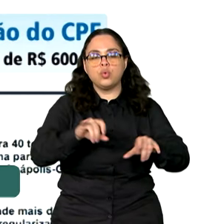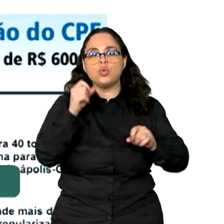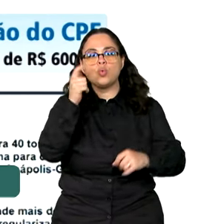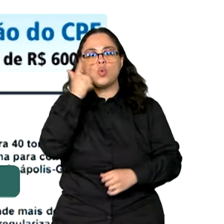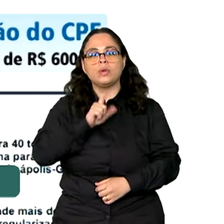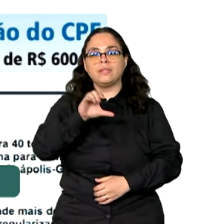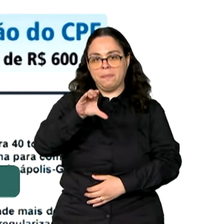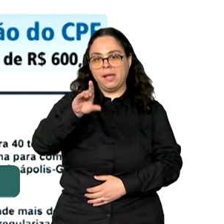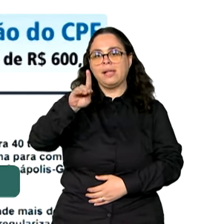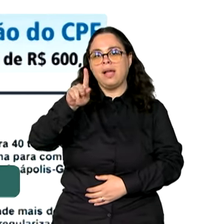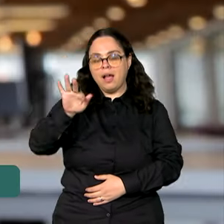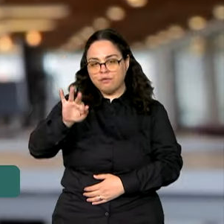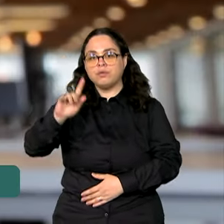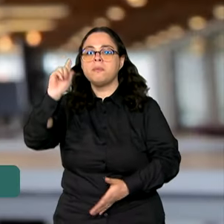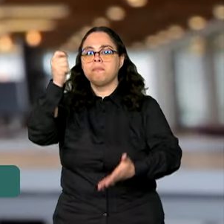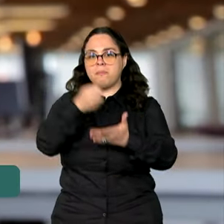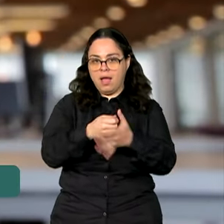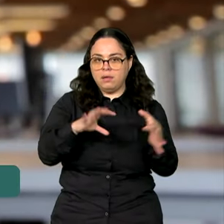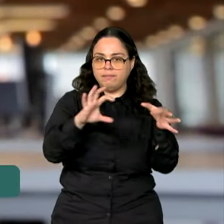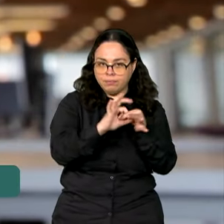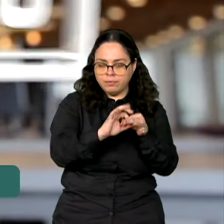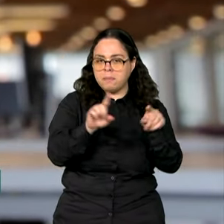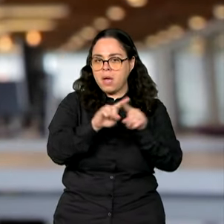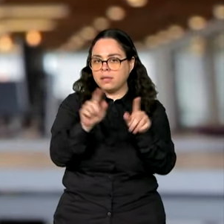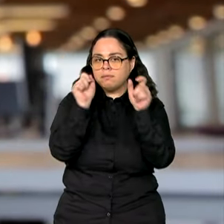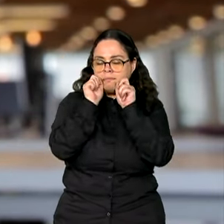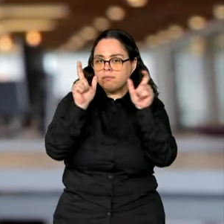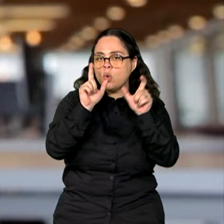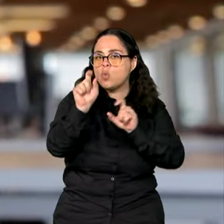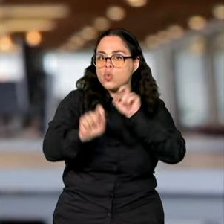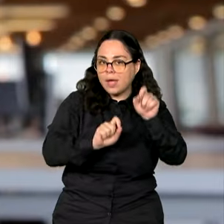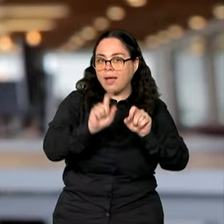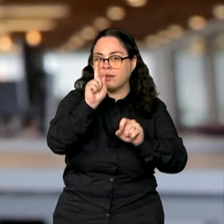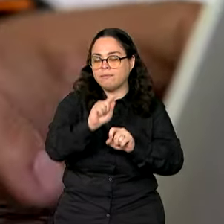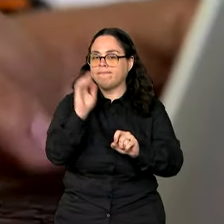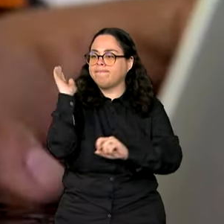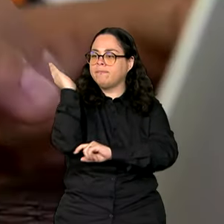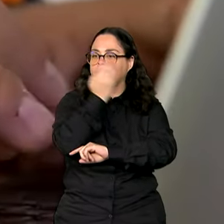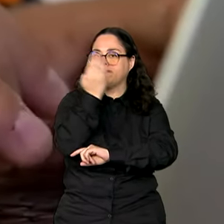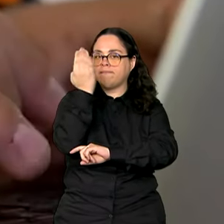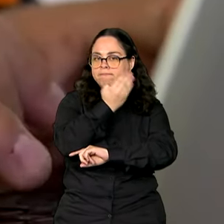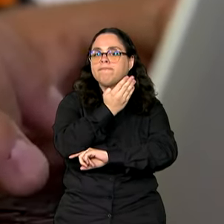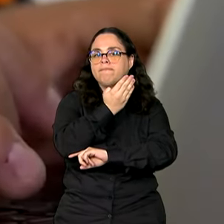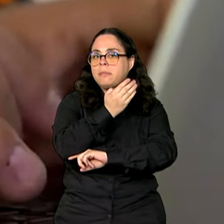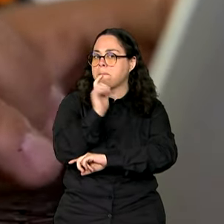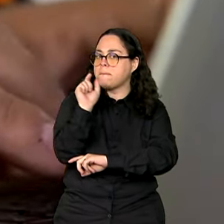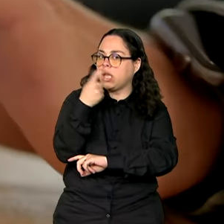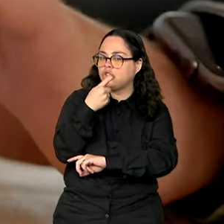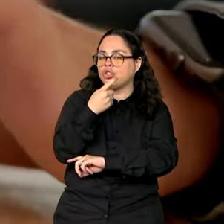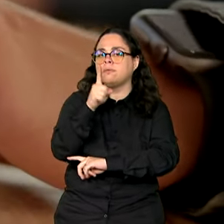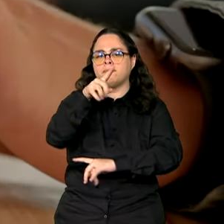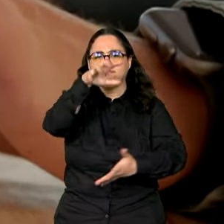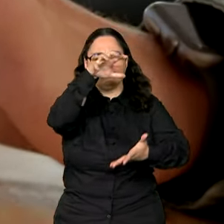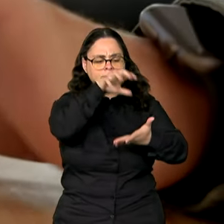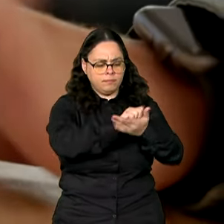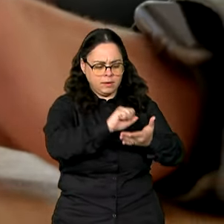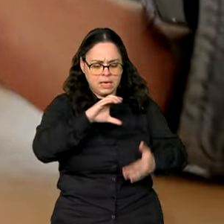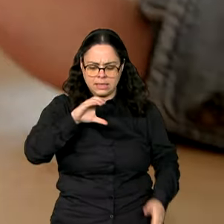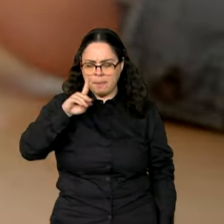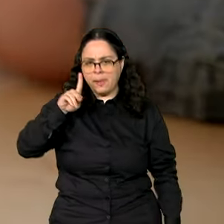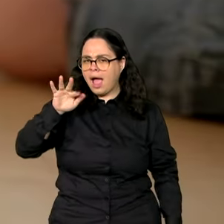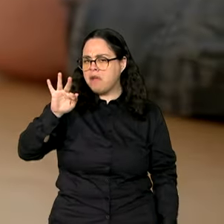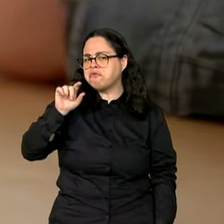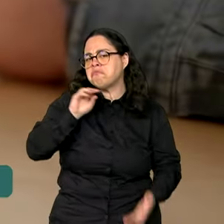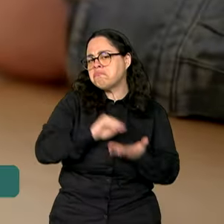CPF é preciso pagar. Mas atenção, isso é fake. Para se inscrever no cadastro de pessoa física